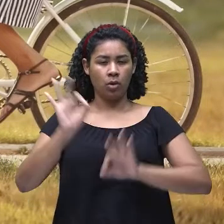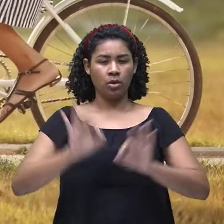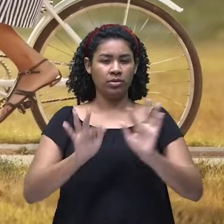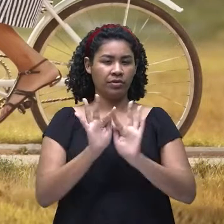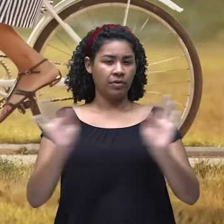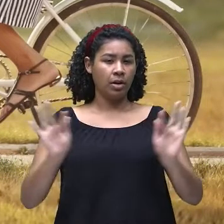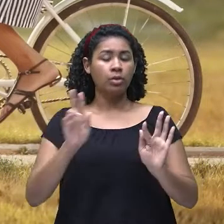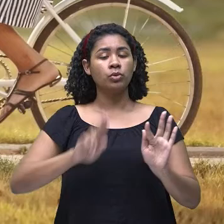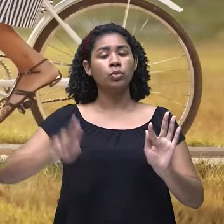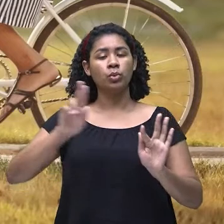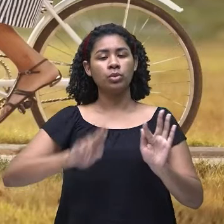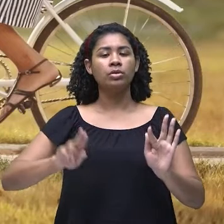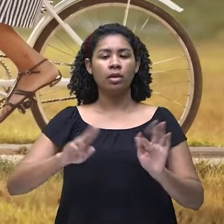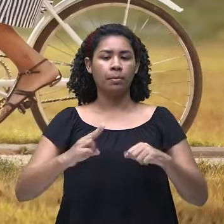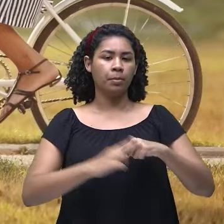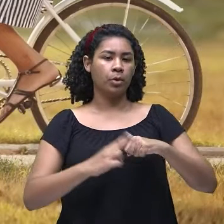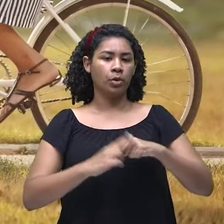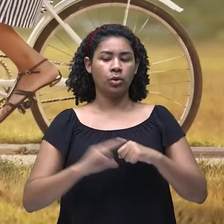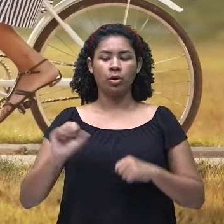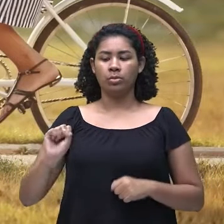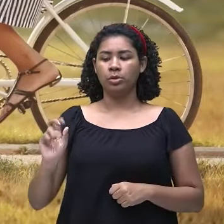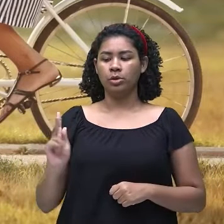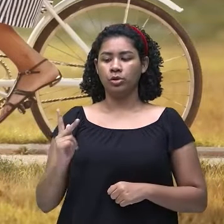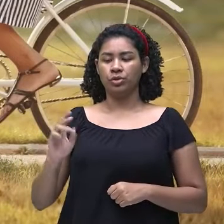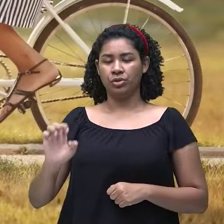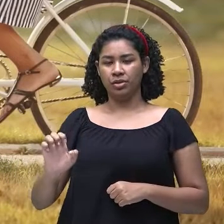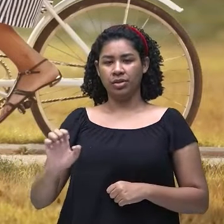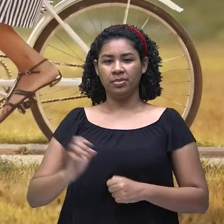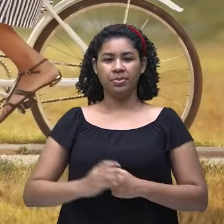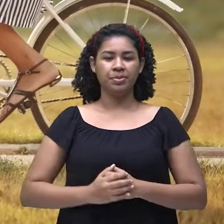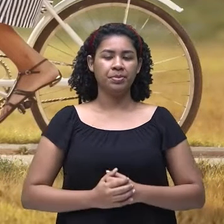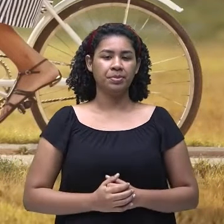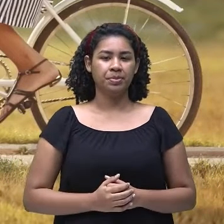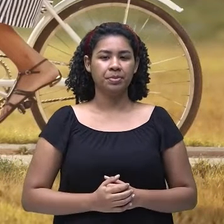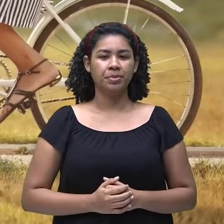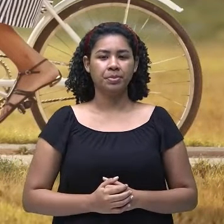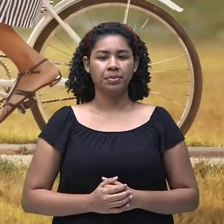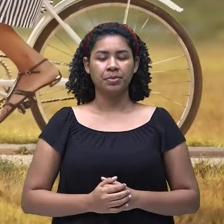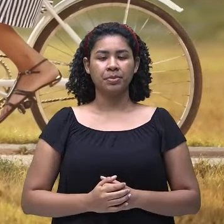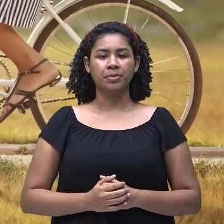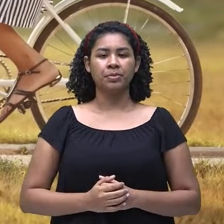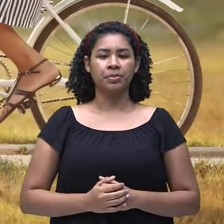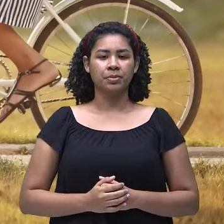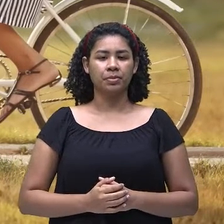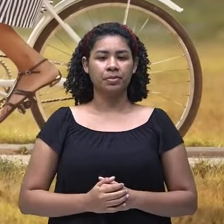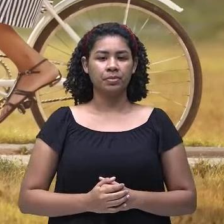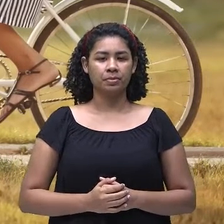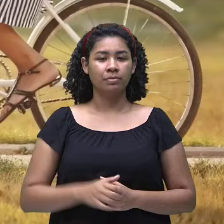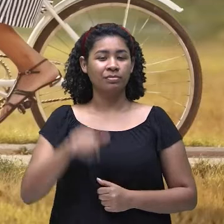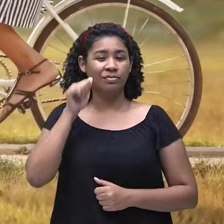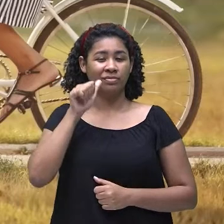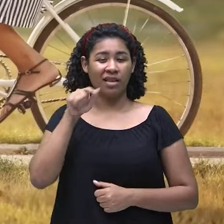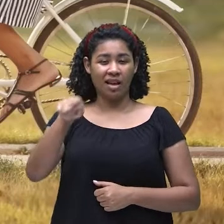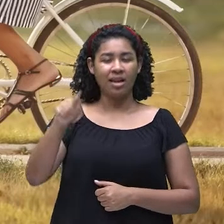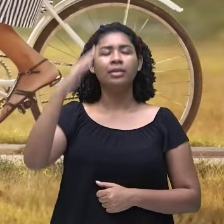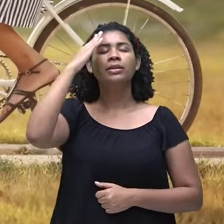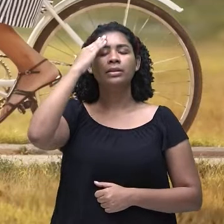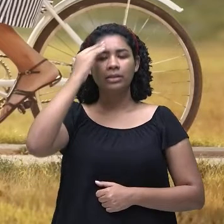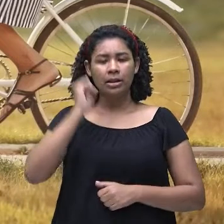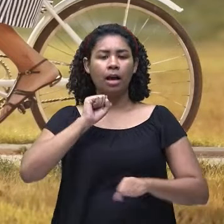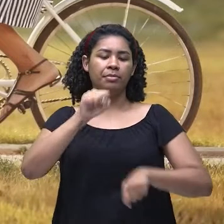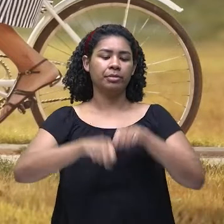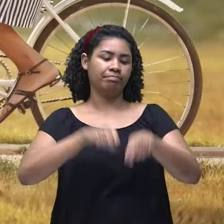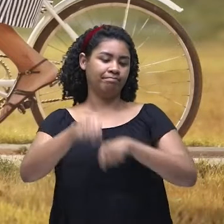qual o pronome? She. She can ride a bike. She can ride a bike. Ela sabe andar de bicicleta, ela